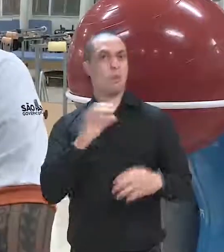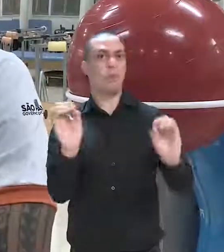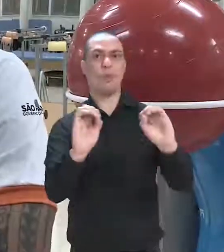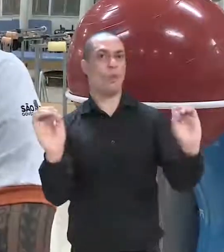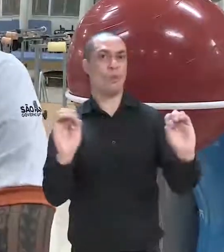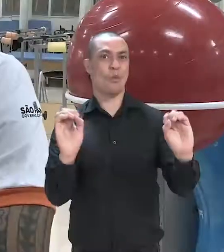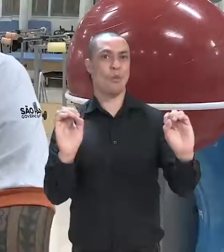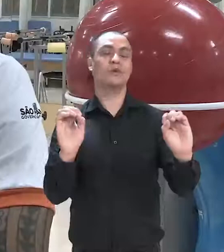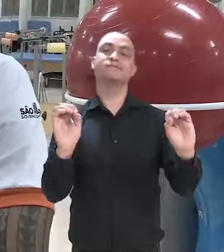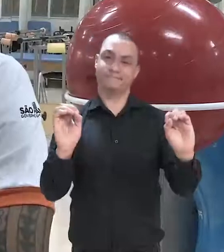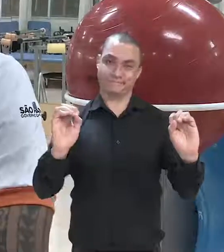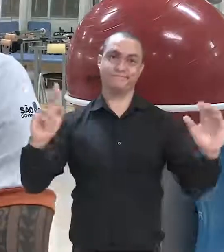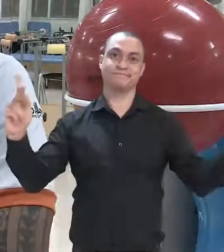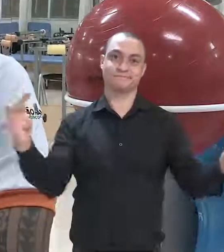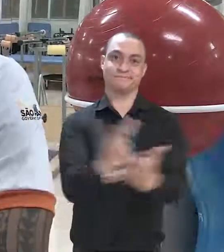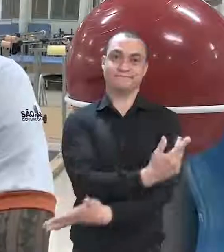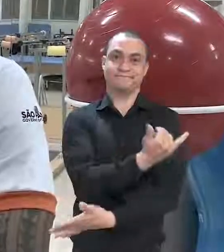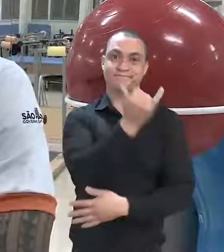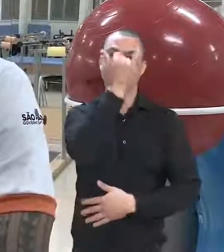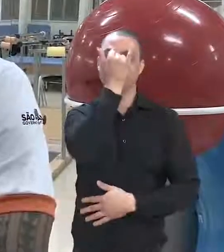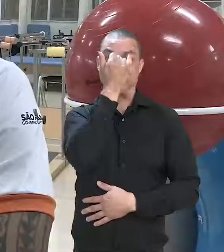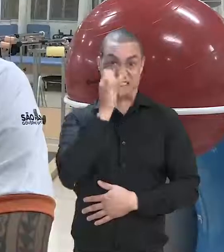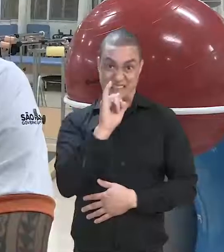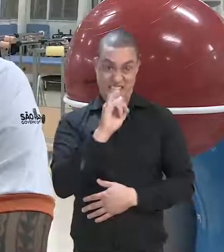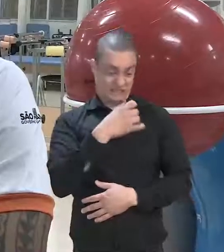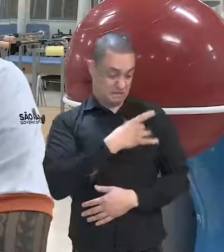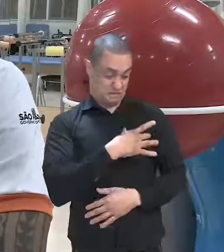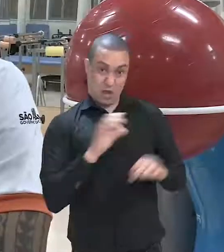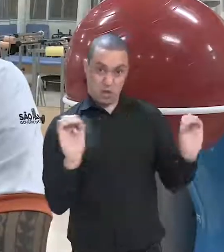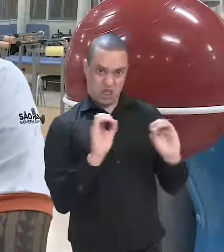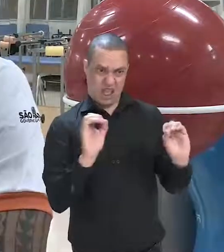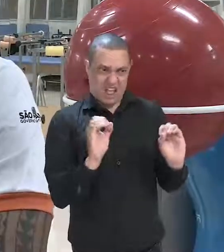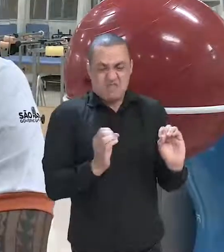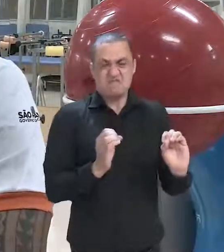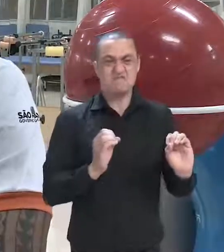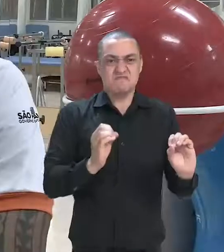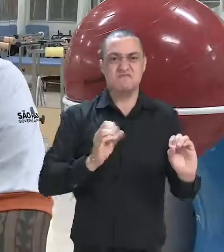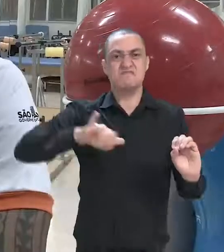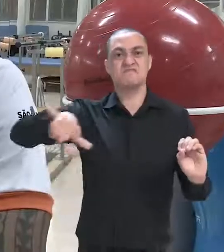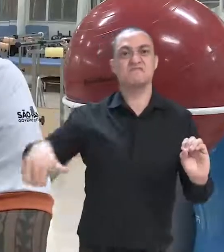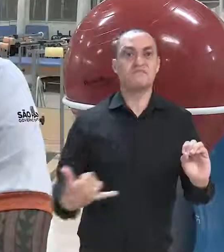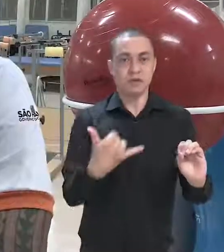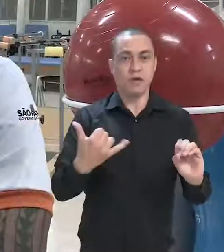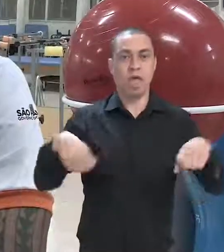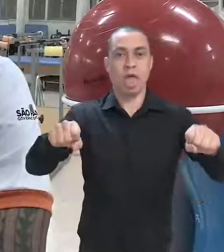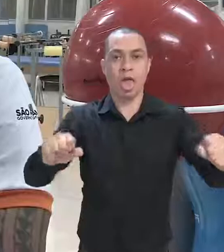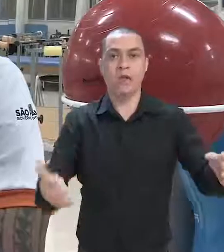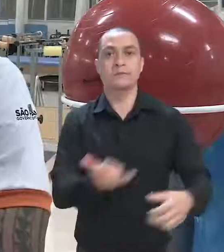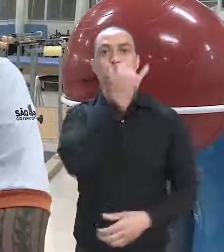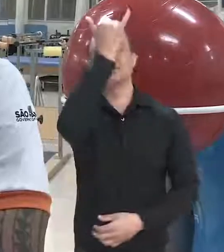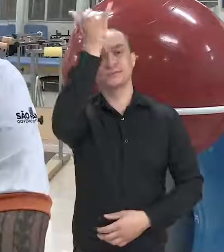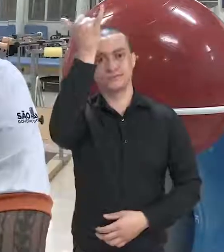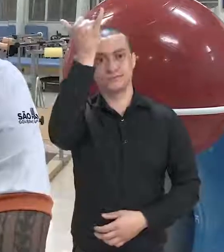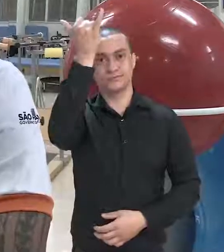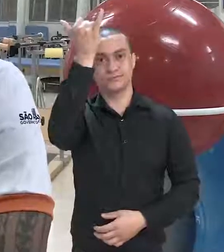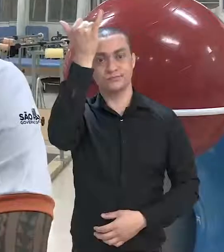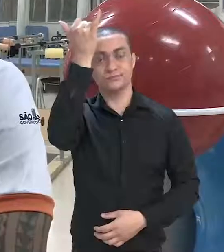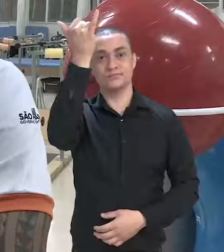então eu não tinha medo, foi isso que aconteceu, não tendo medo eu abusei e sofri um acidente,